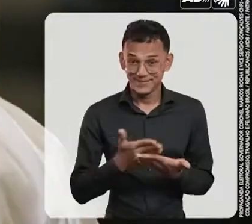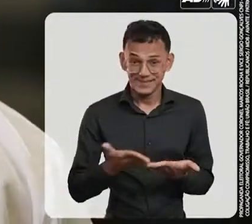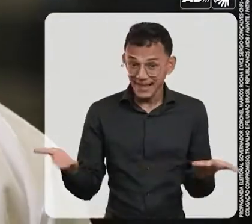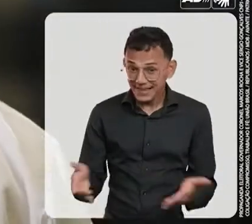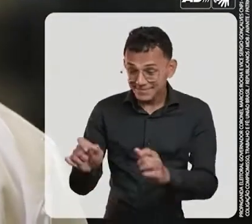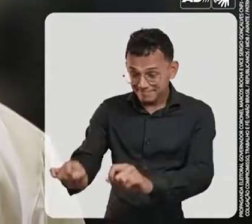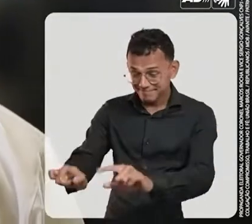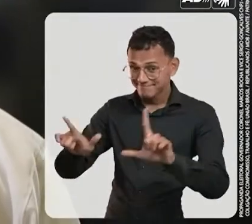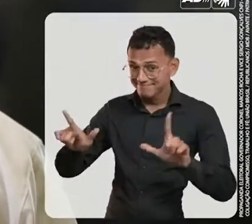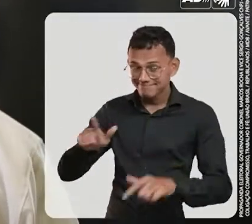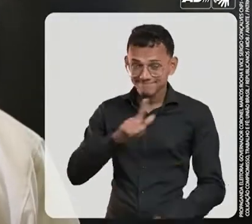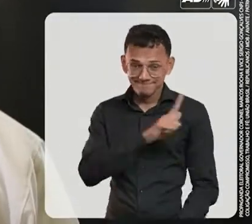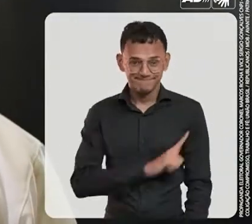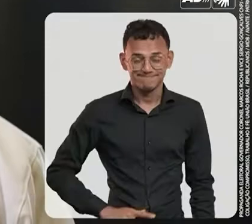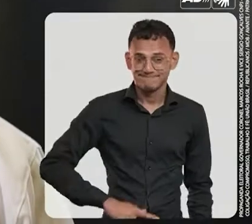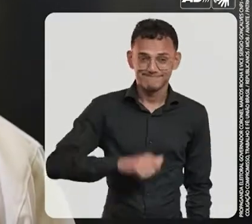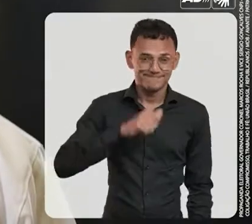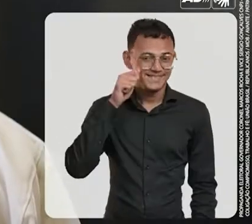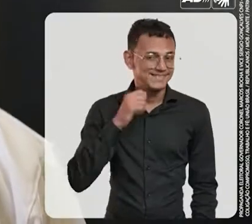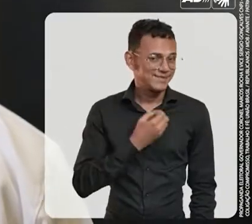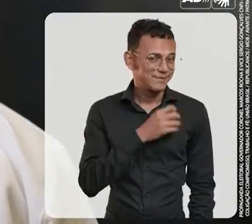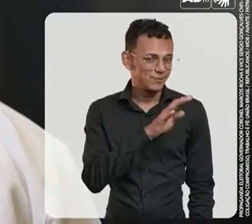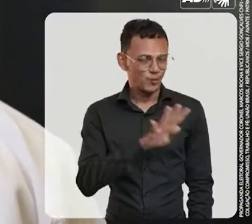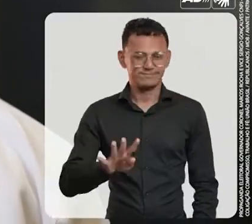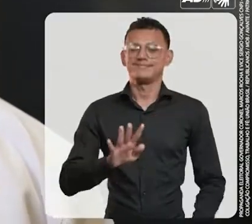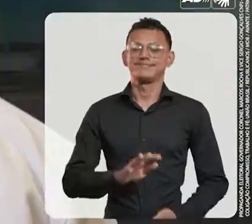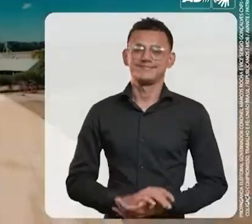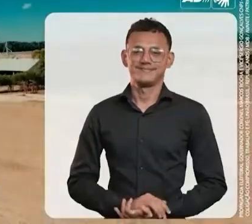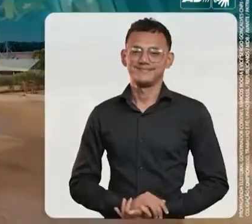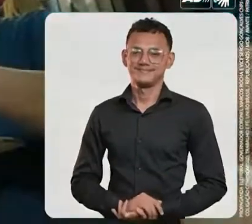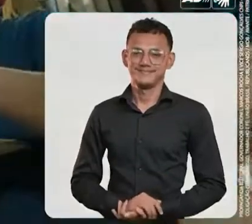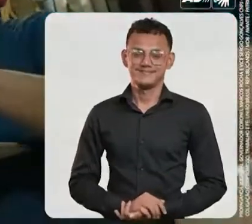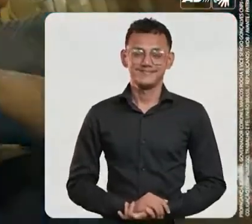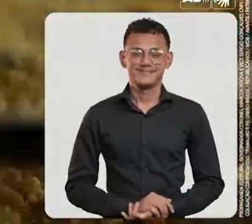Começa agora o programa governador Marcos Rocha 44.